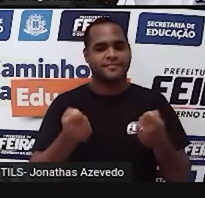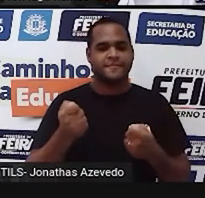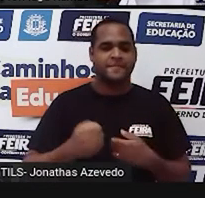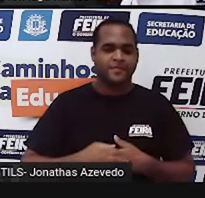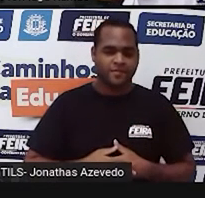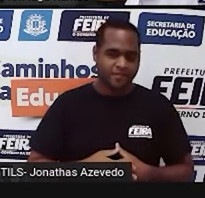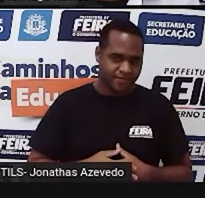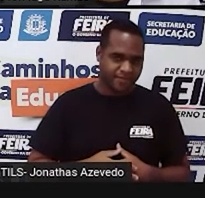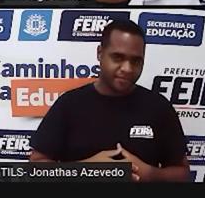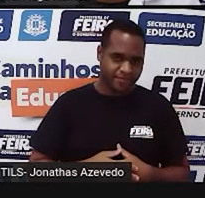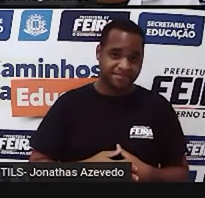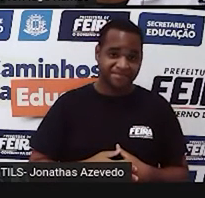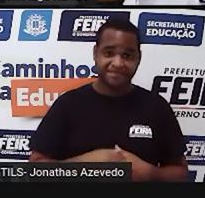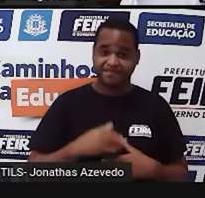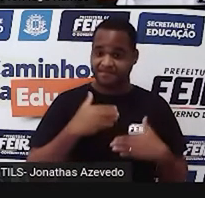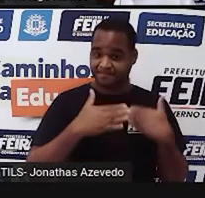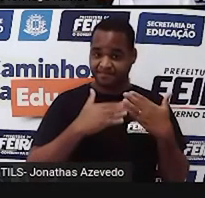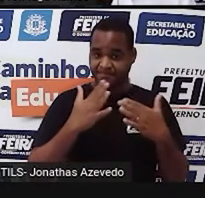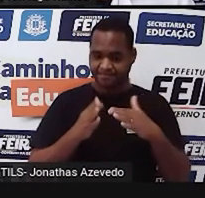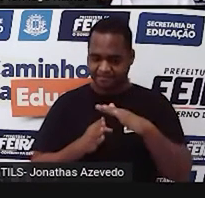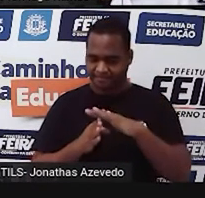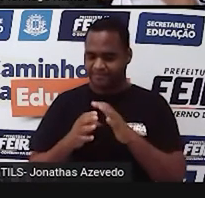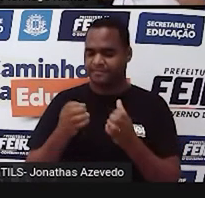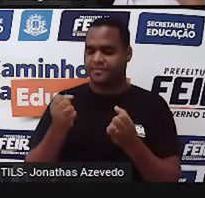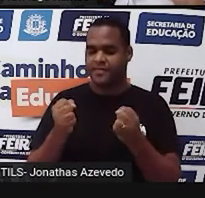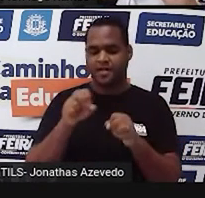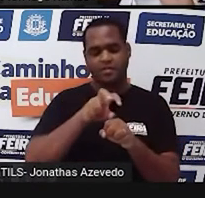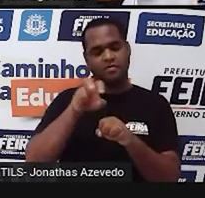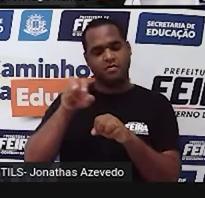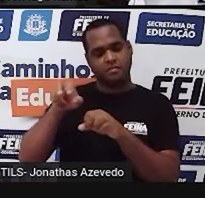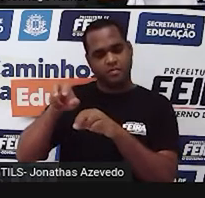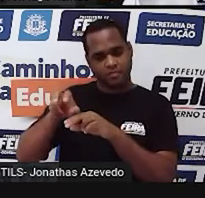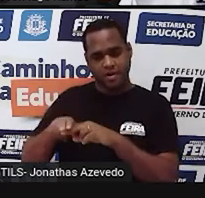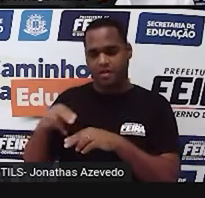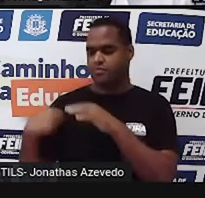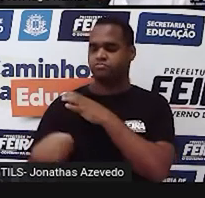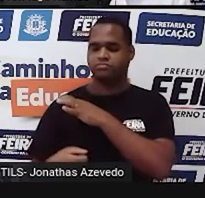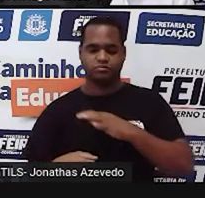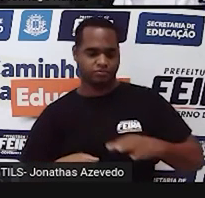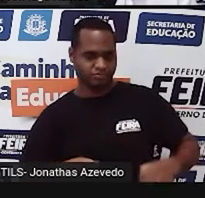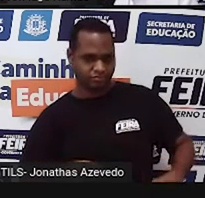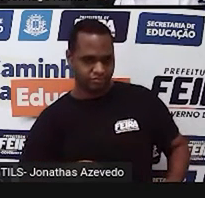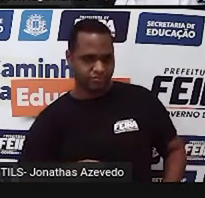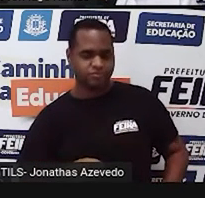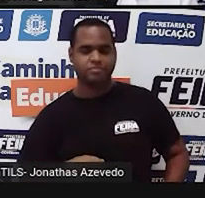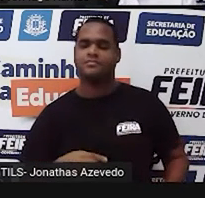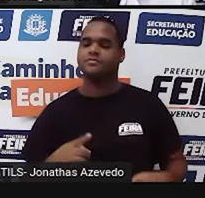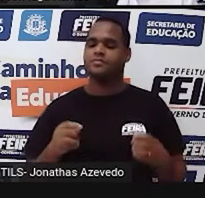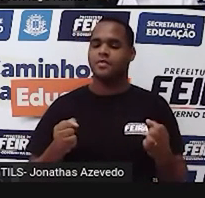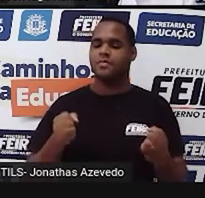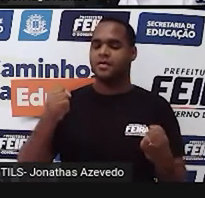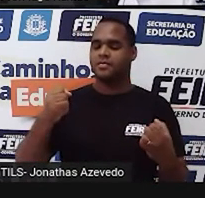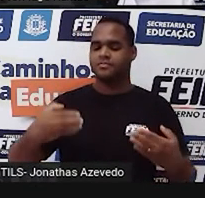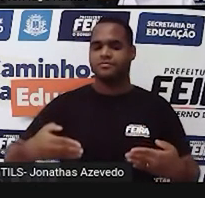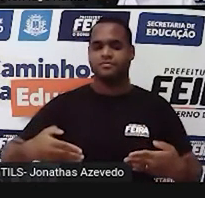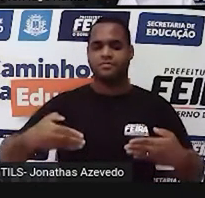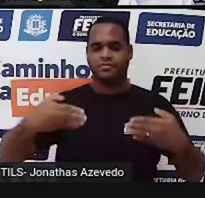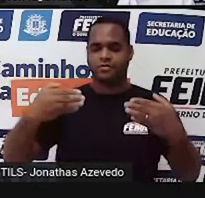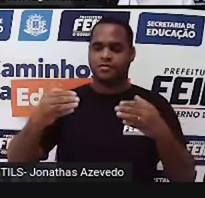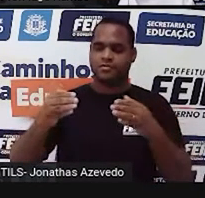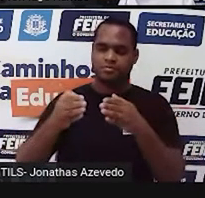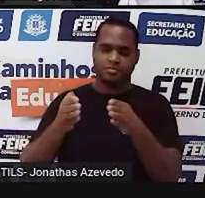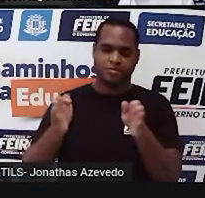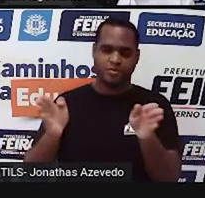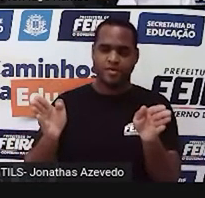Mas, quando você entrou no seu carro e começou a sair da sua casa, você percebeu que